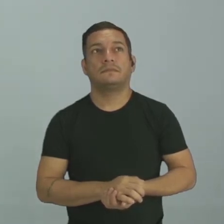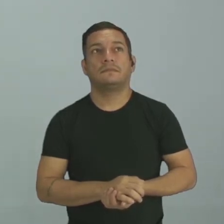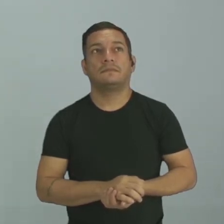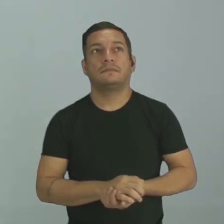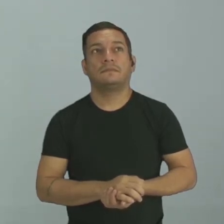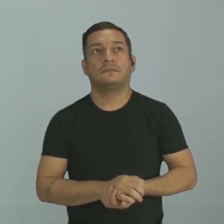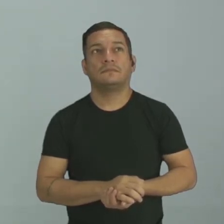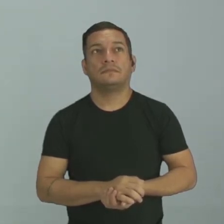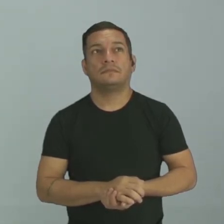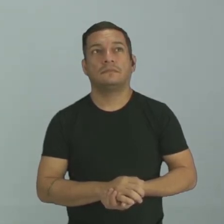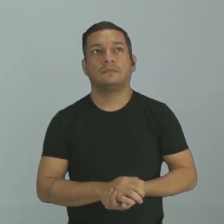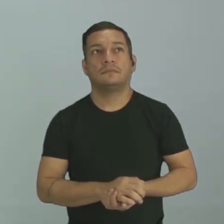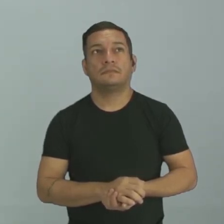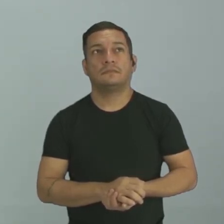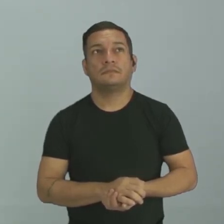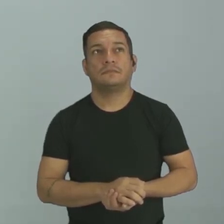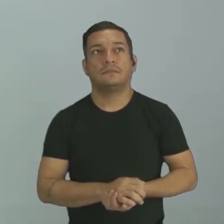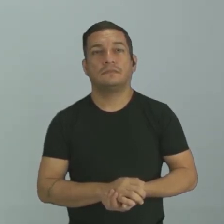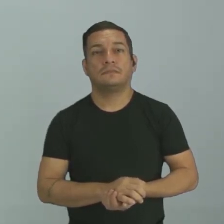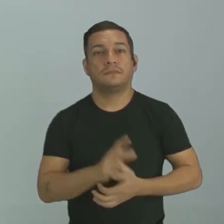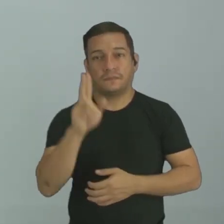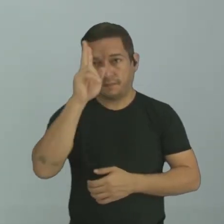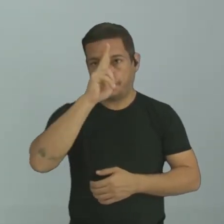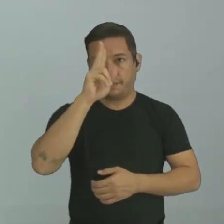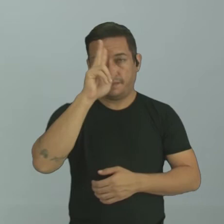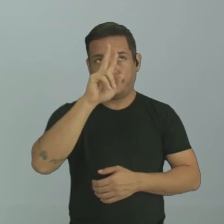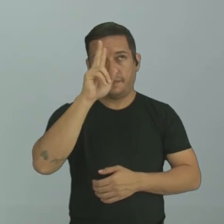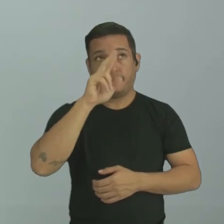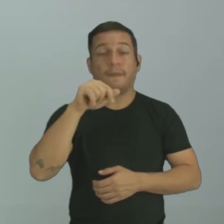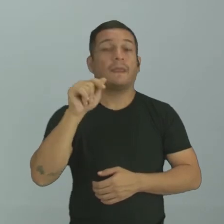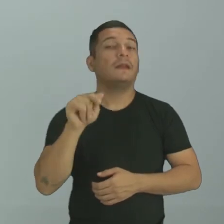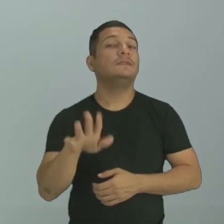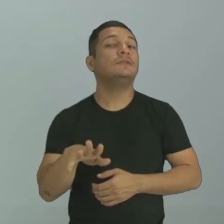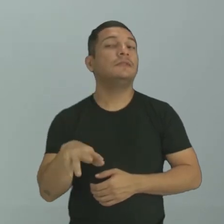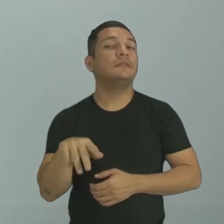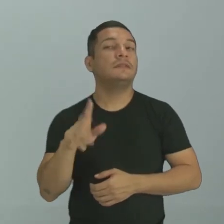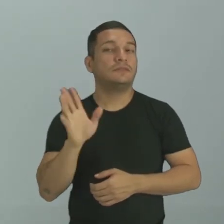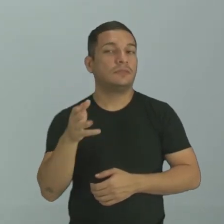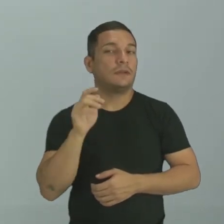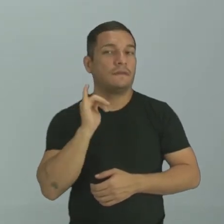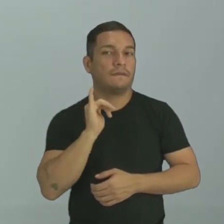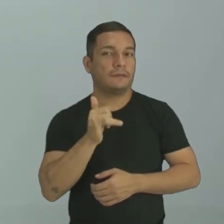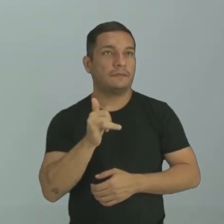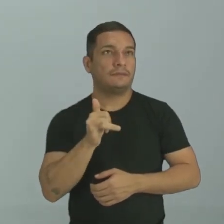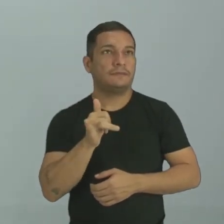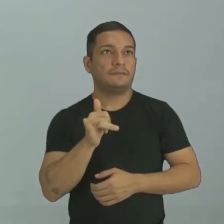Essa, essa historinha aqui, ó, é de quem? Nós já falamos do,